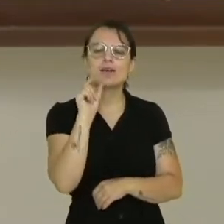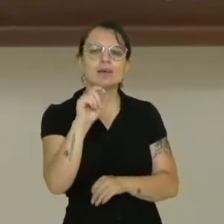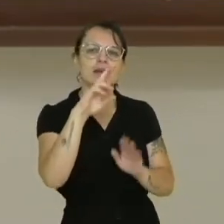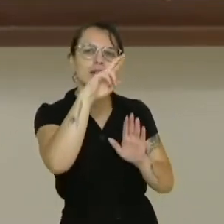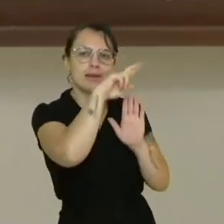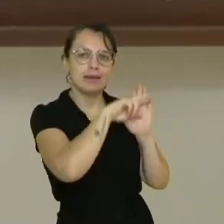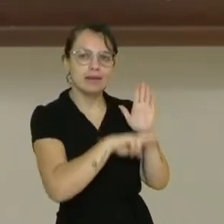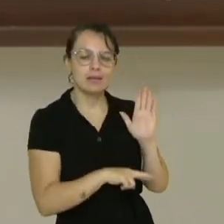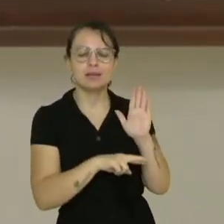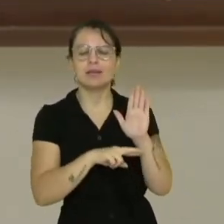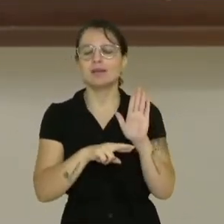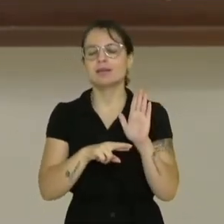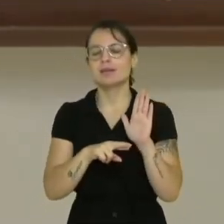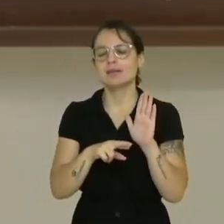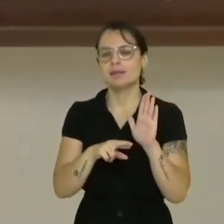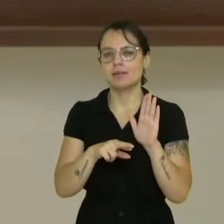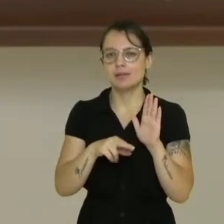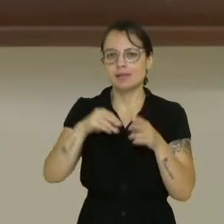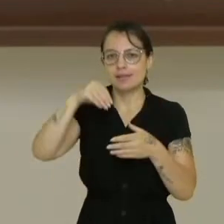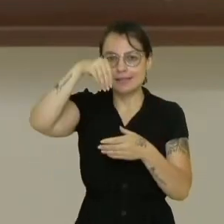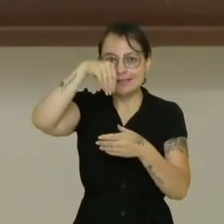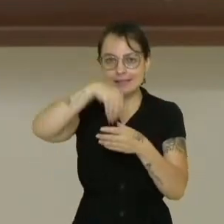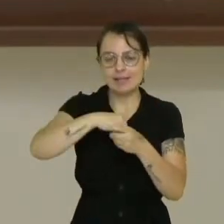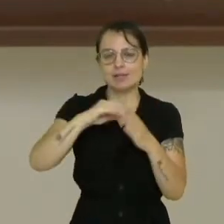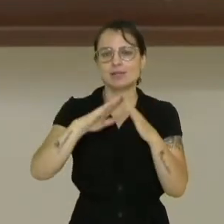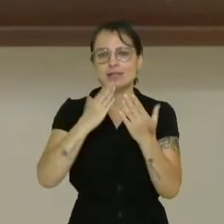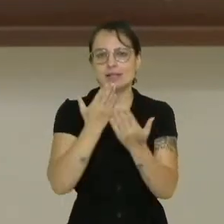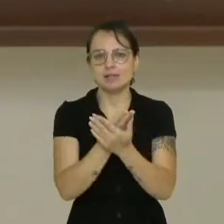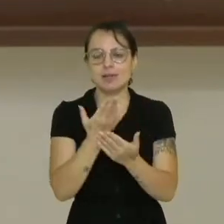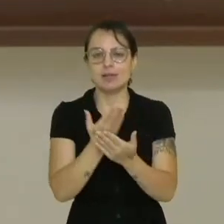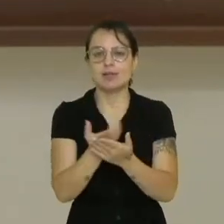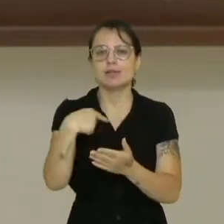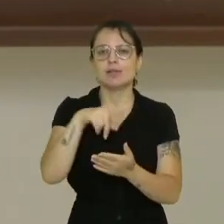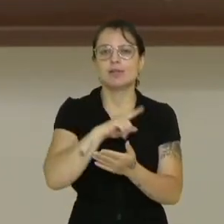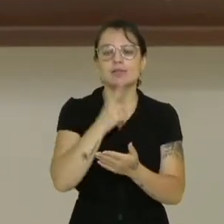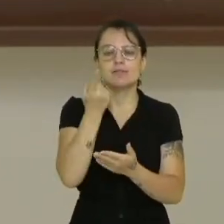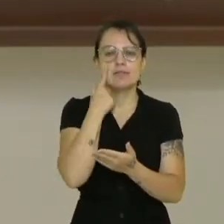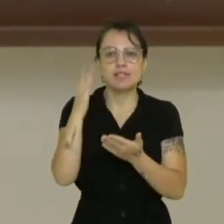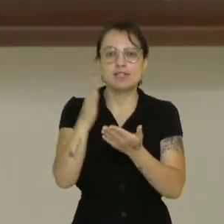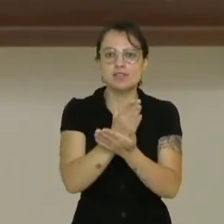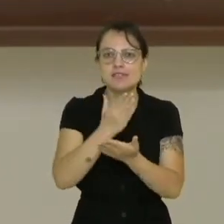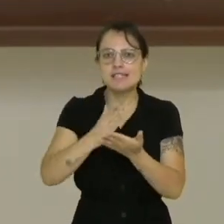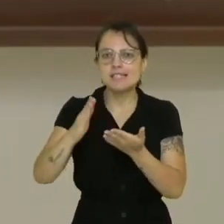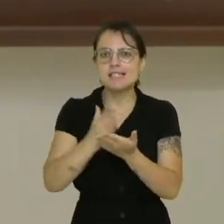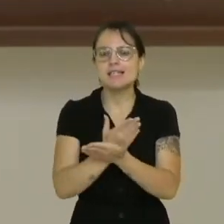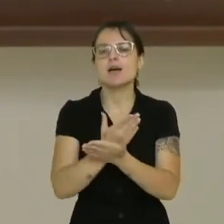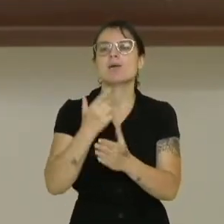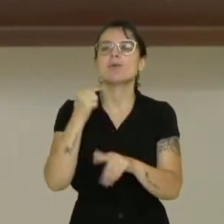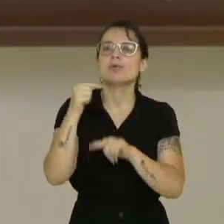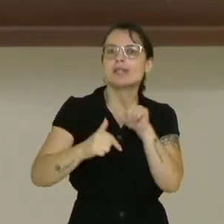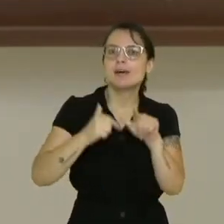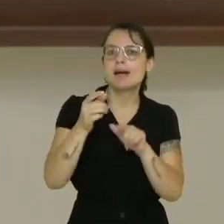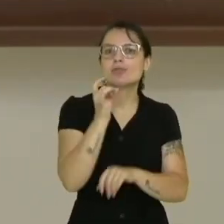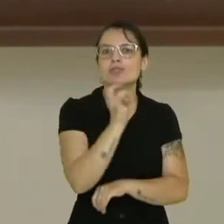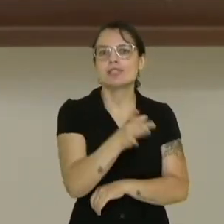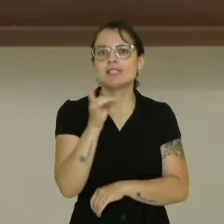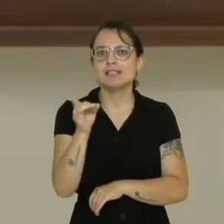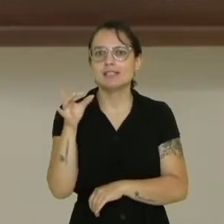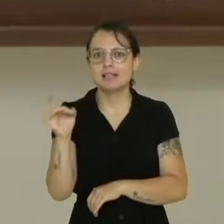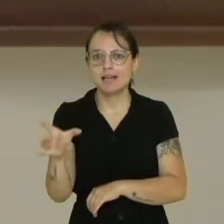interno, regulamento geral, as divisões e o papel de cada profissional do colégio